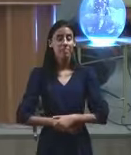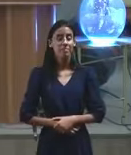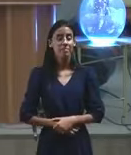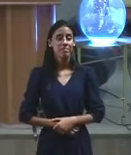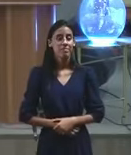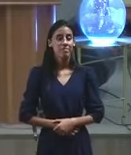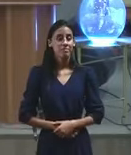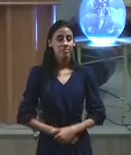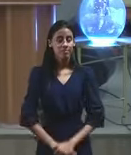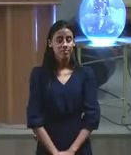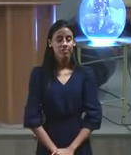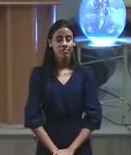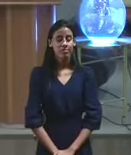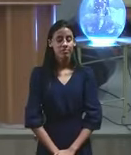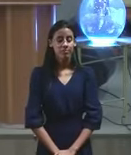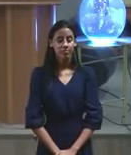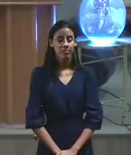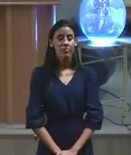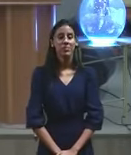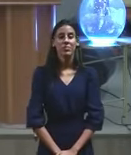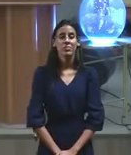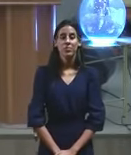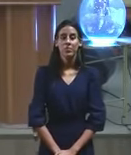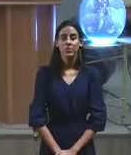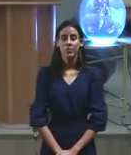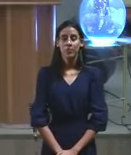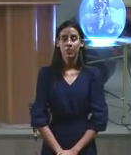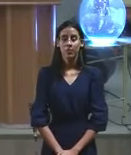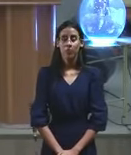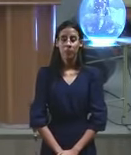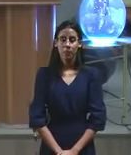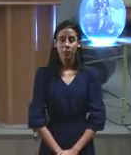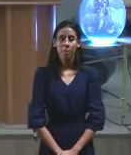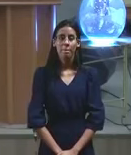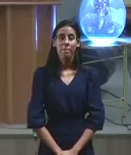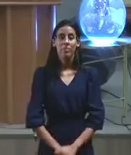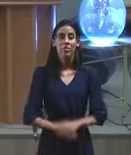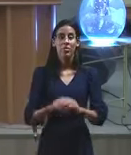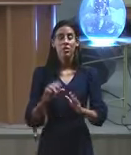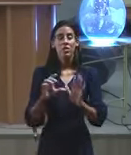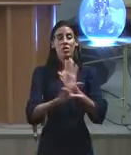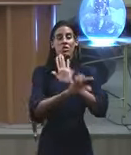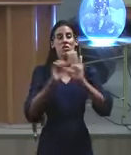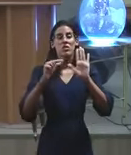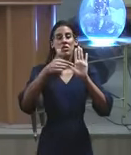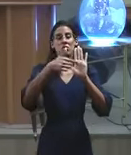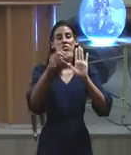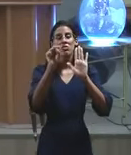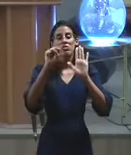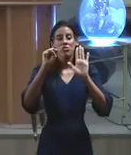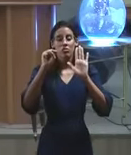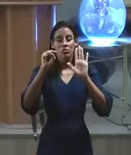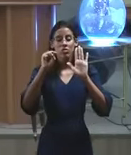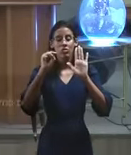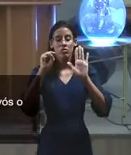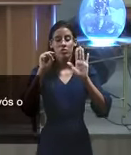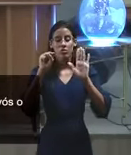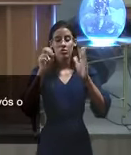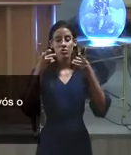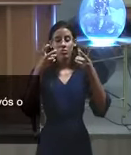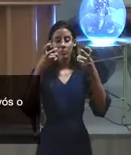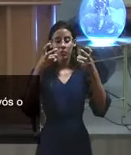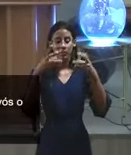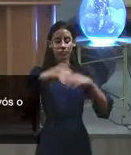E se eu expulso o demônio, pode passar o 28 agora, observem bem, mas